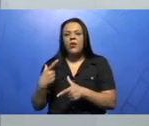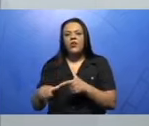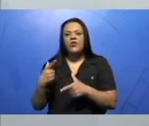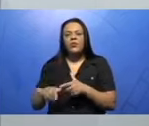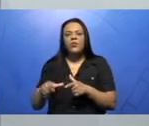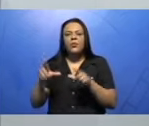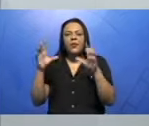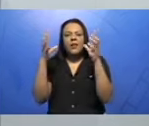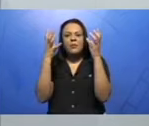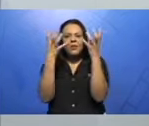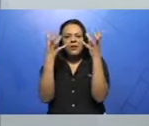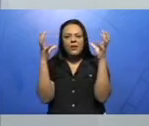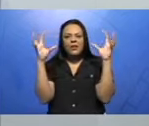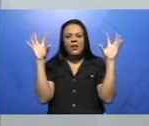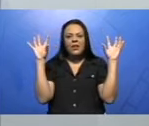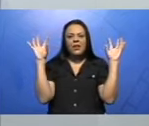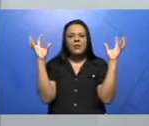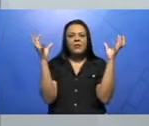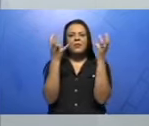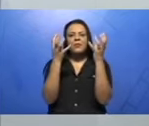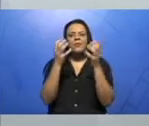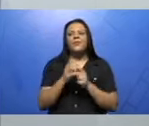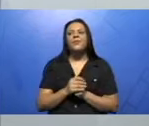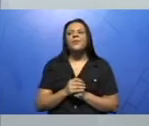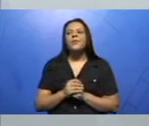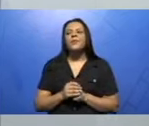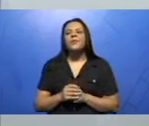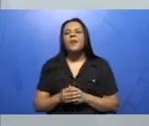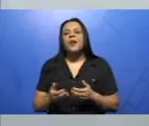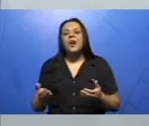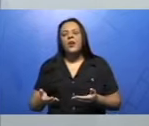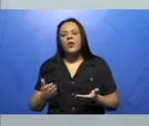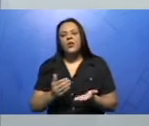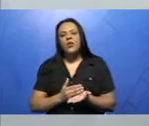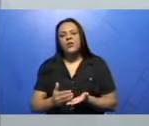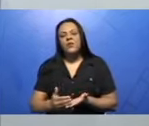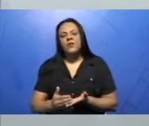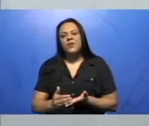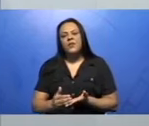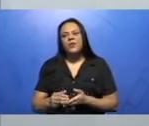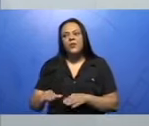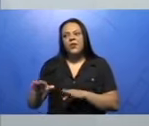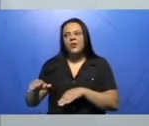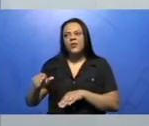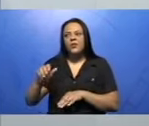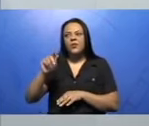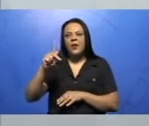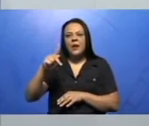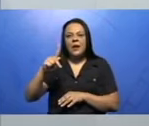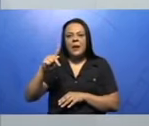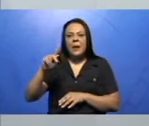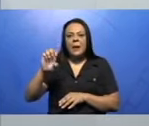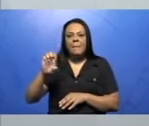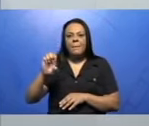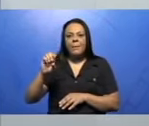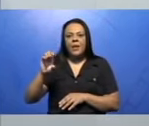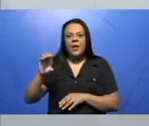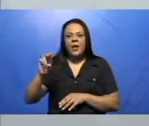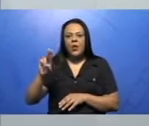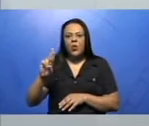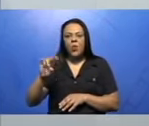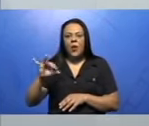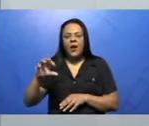Vamos iniciar o assunto da pecuária. A pecuária tem por objetivo, ela poderia